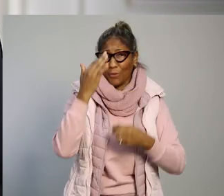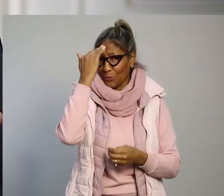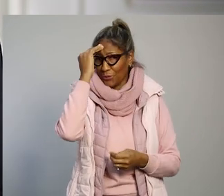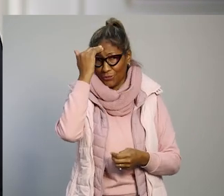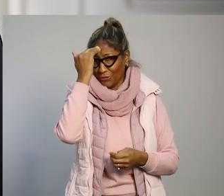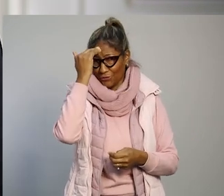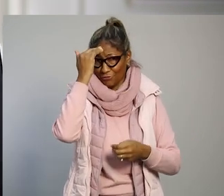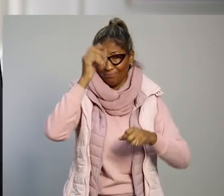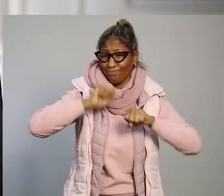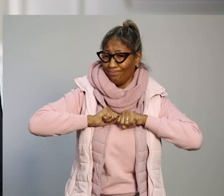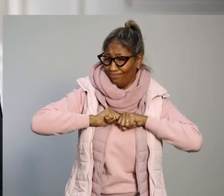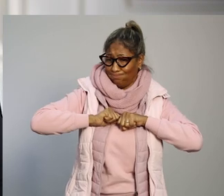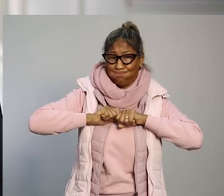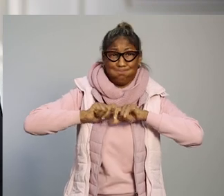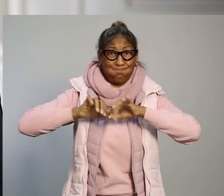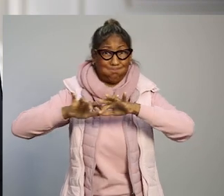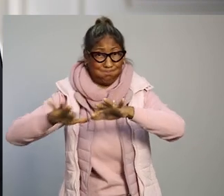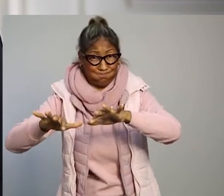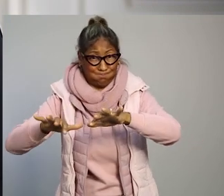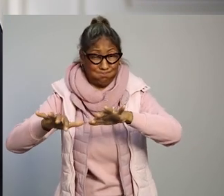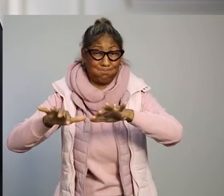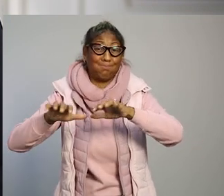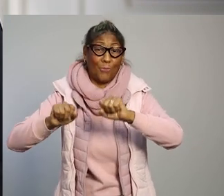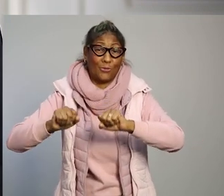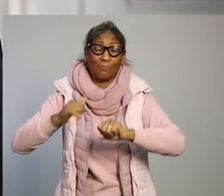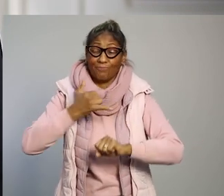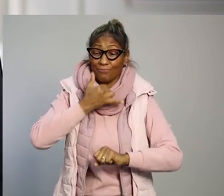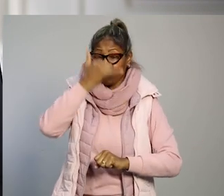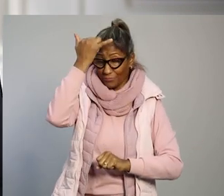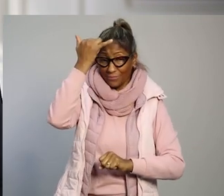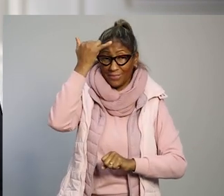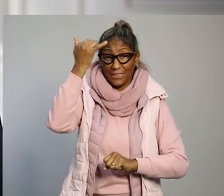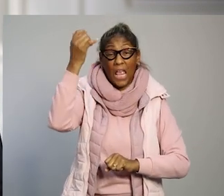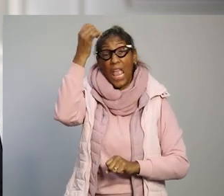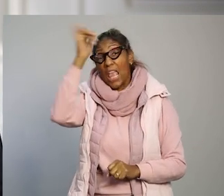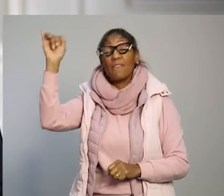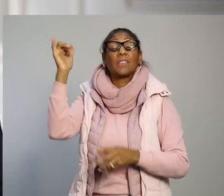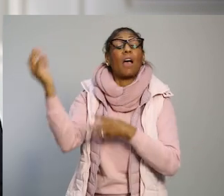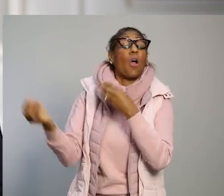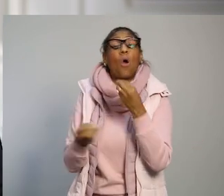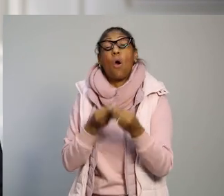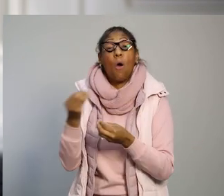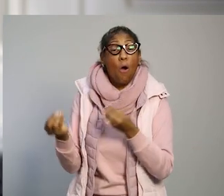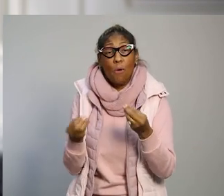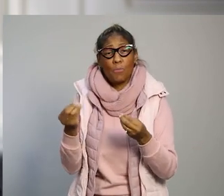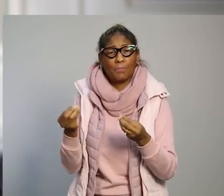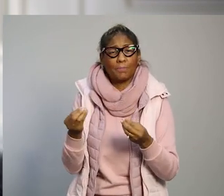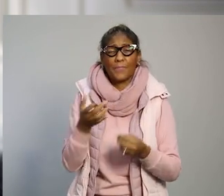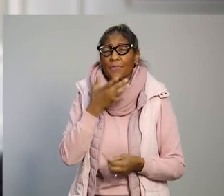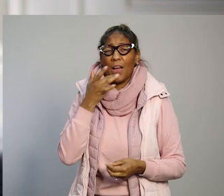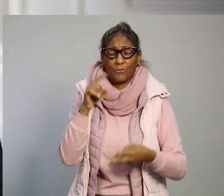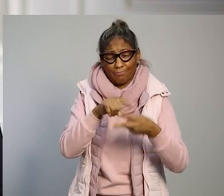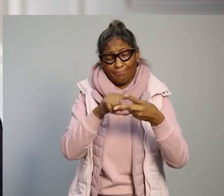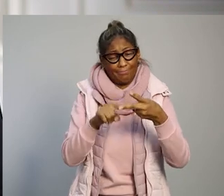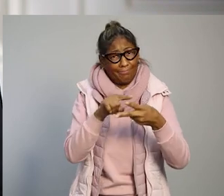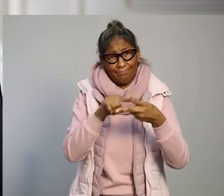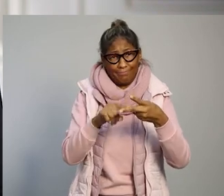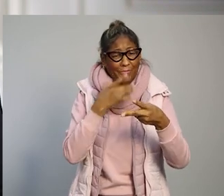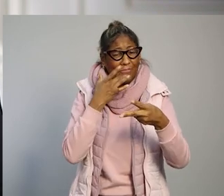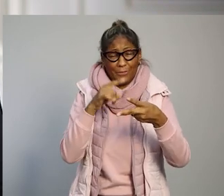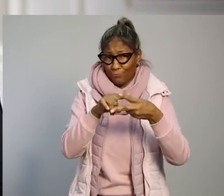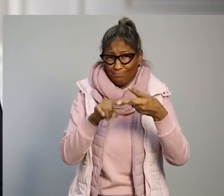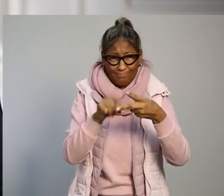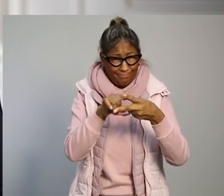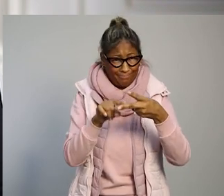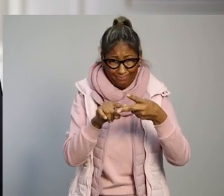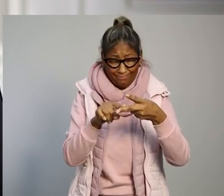incompreensível ainda, pode ser contida com duas armas simples, eficazes e que